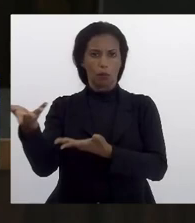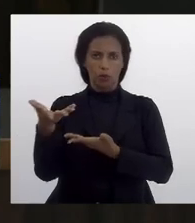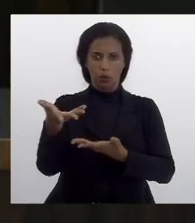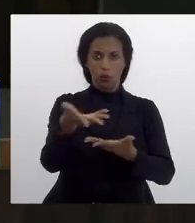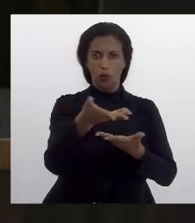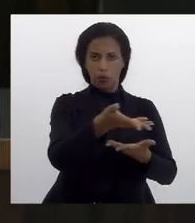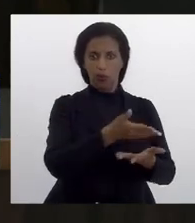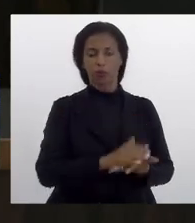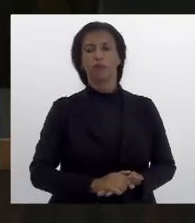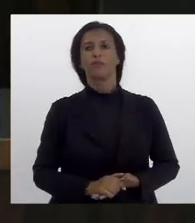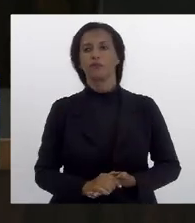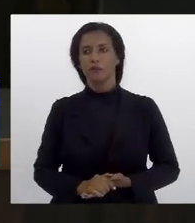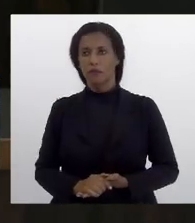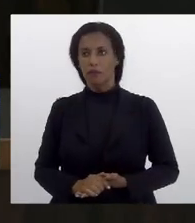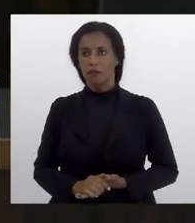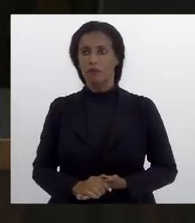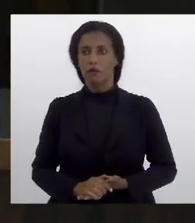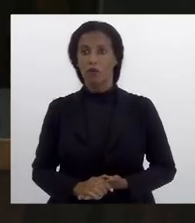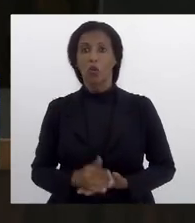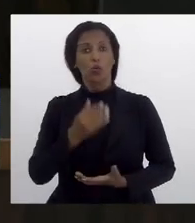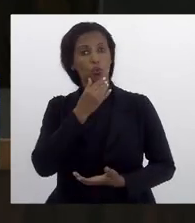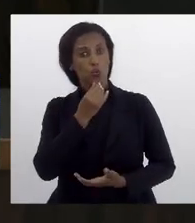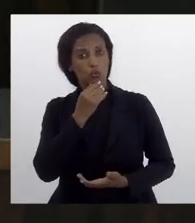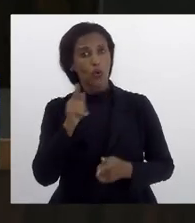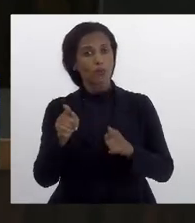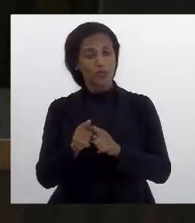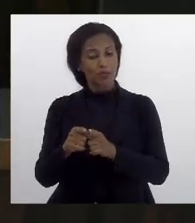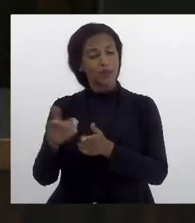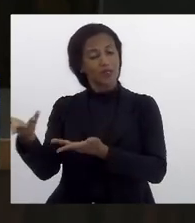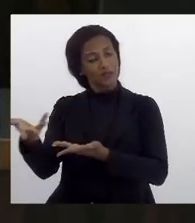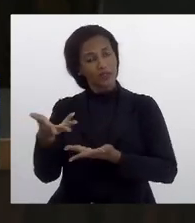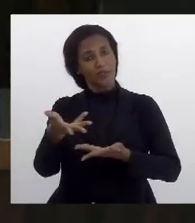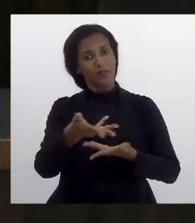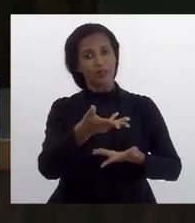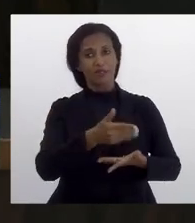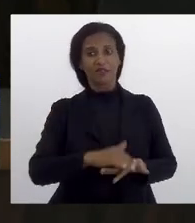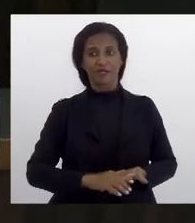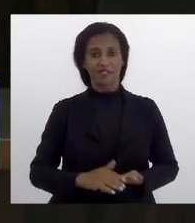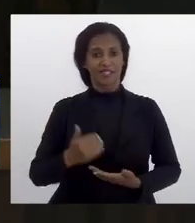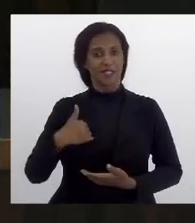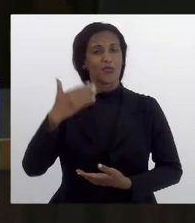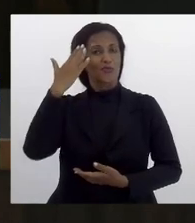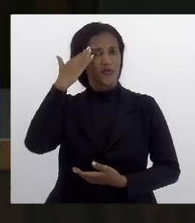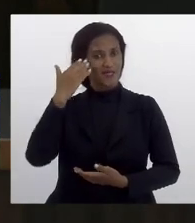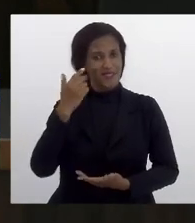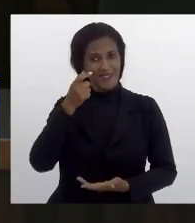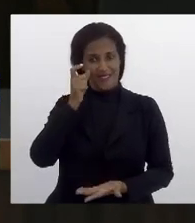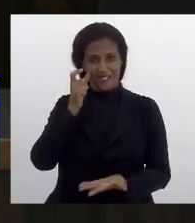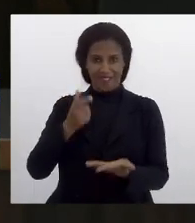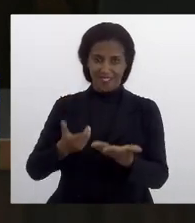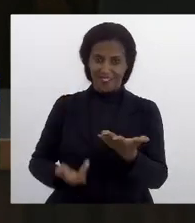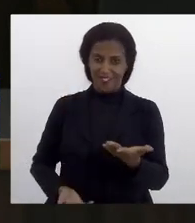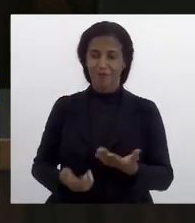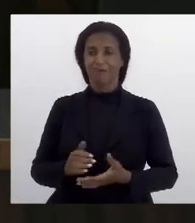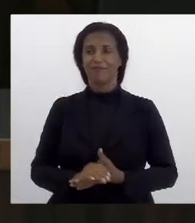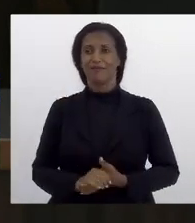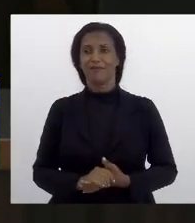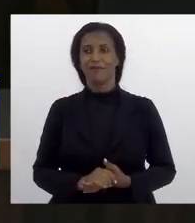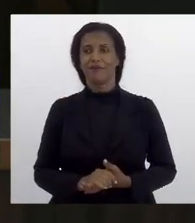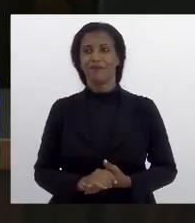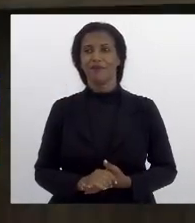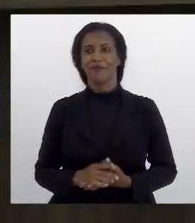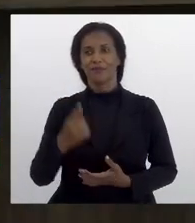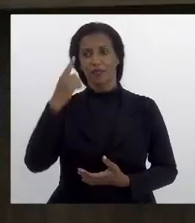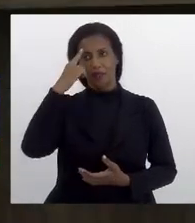as suas convidadas os homens também estão convidados eu sei do interesse de vossa excelência e ratificar aqui a ideia